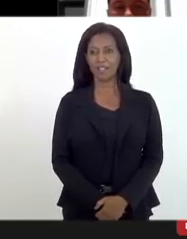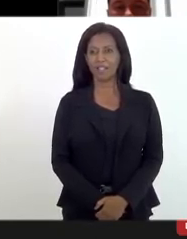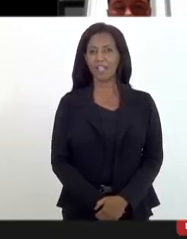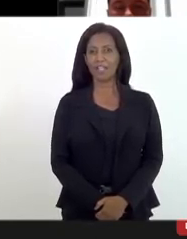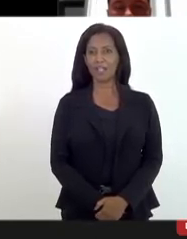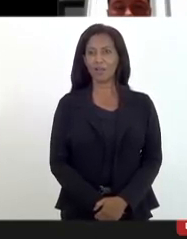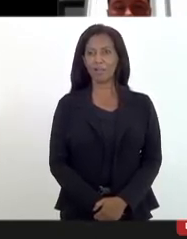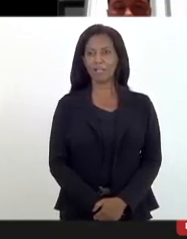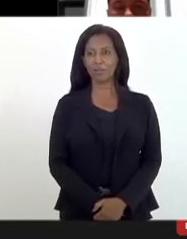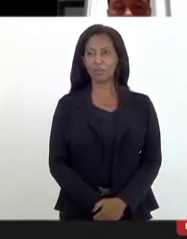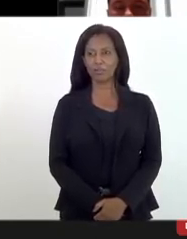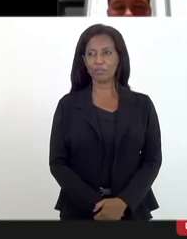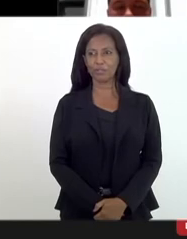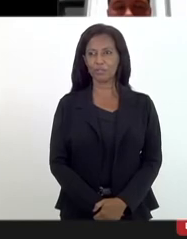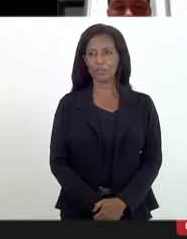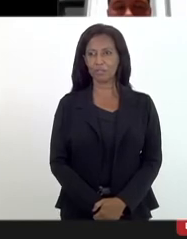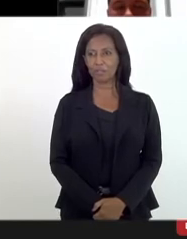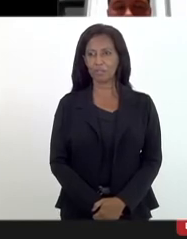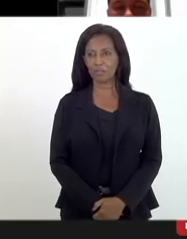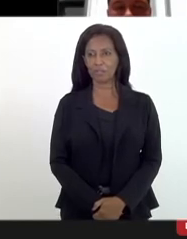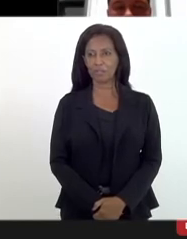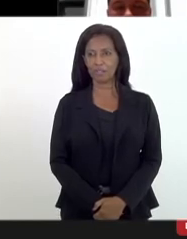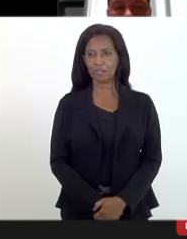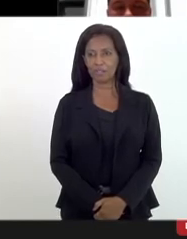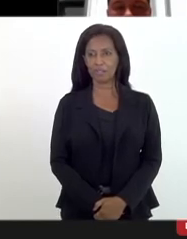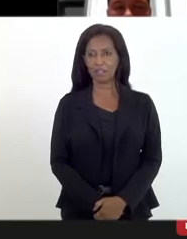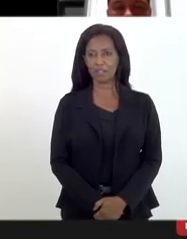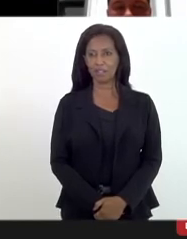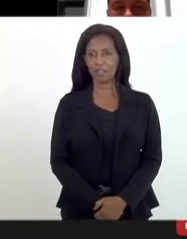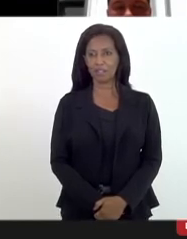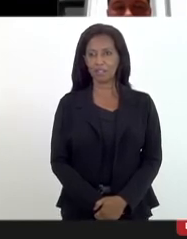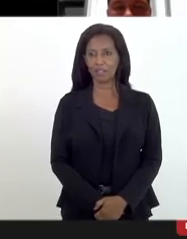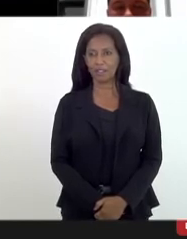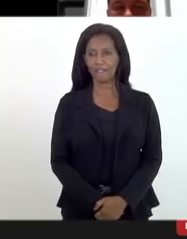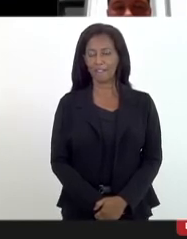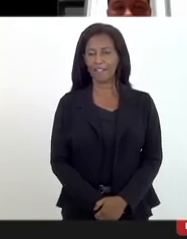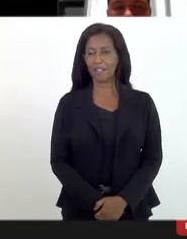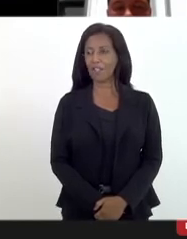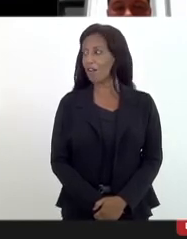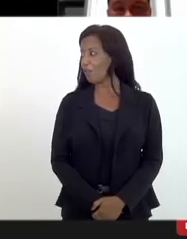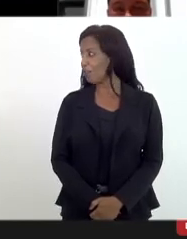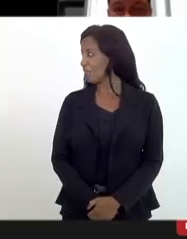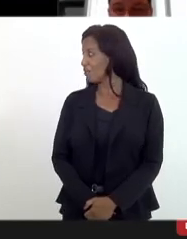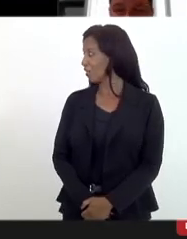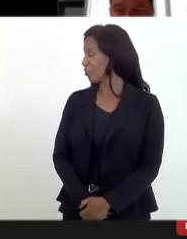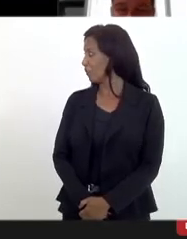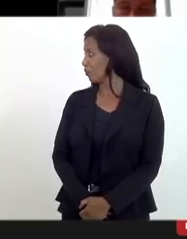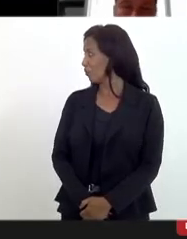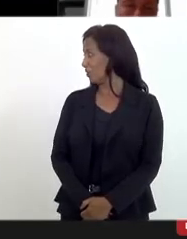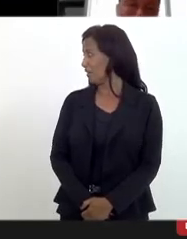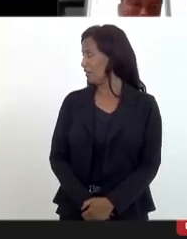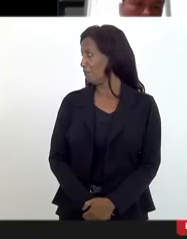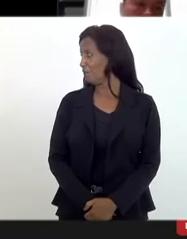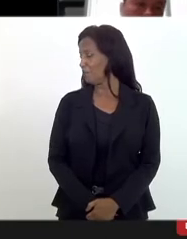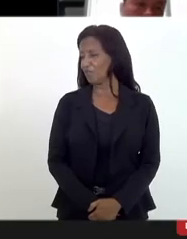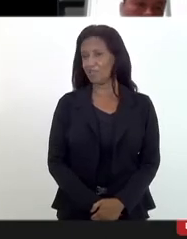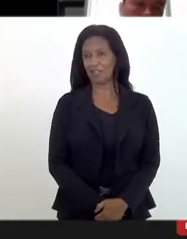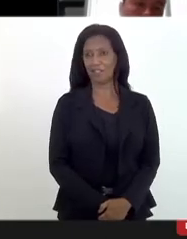Tá sem som. Tá do início, do início, tá sem som. Só um momento. Vai bater tempo.